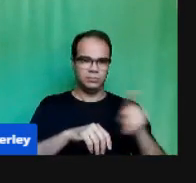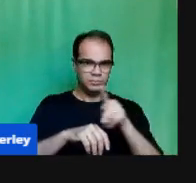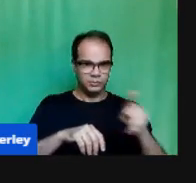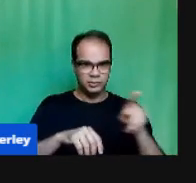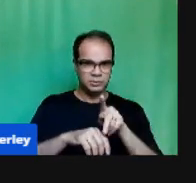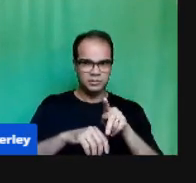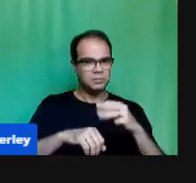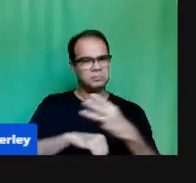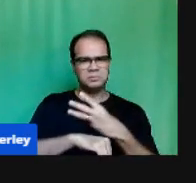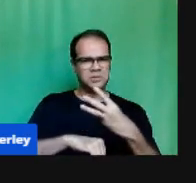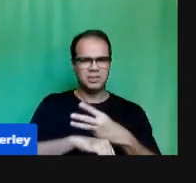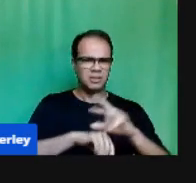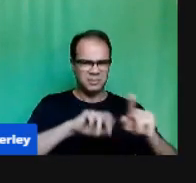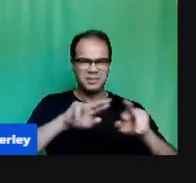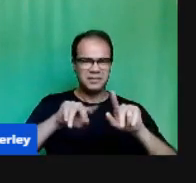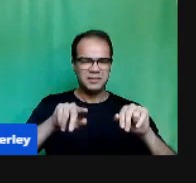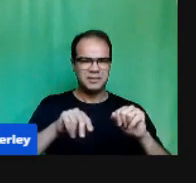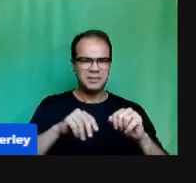Como